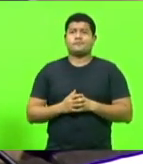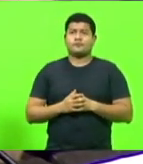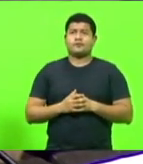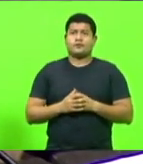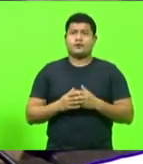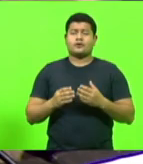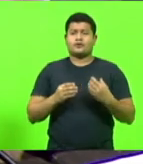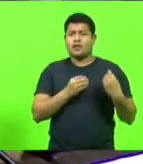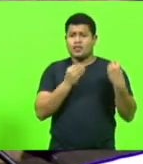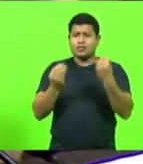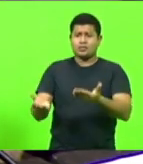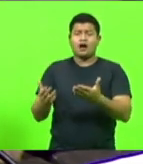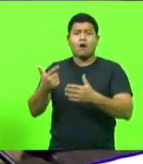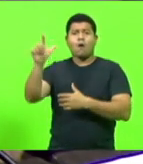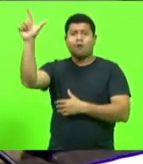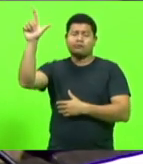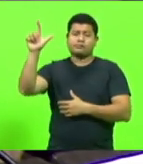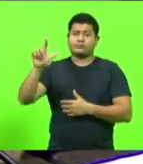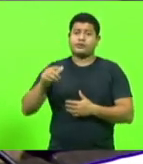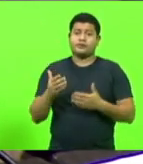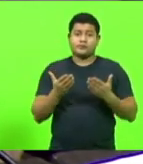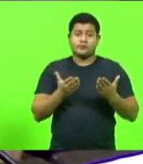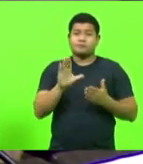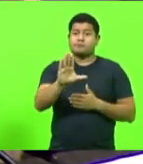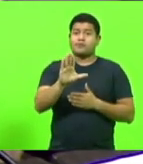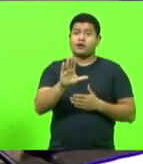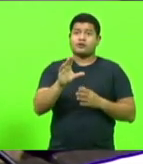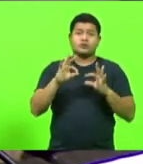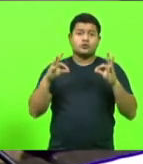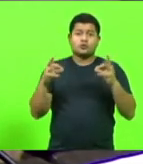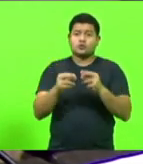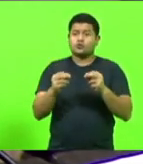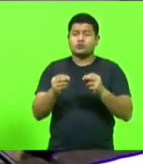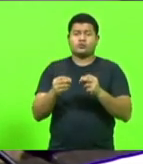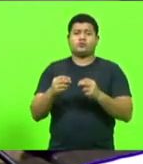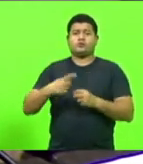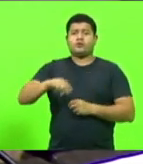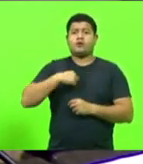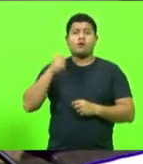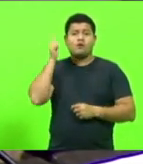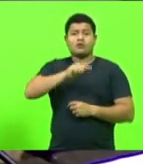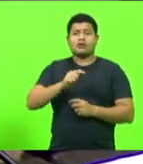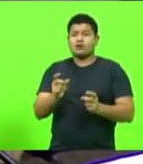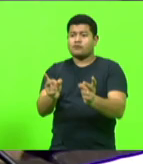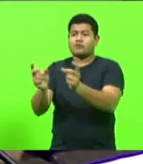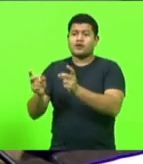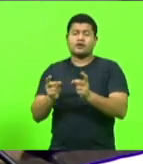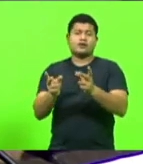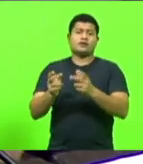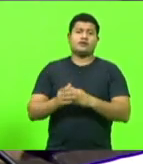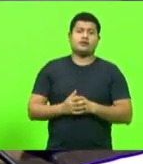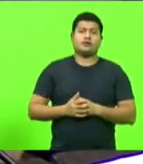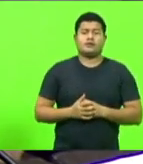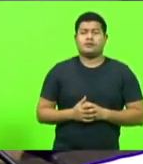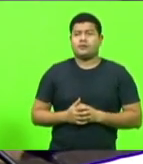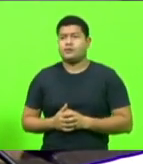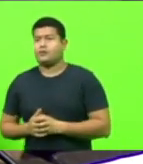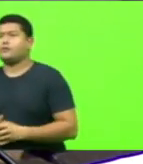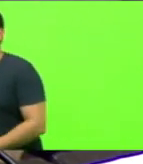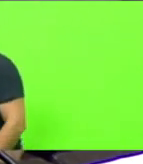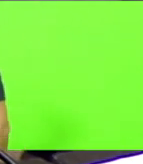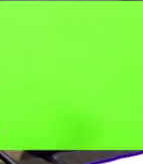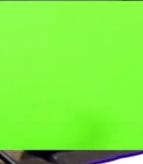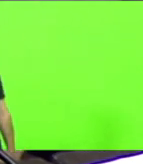passada, concedida, enfim. Entretanto, tudo o resto nós conseguimos fazer e encontramos soluções. Agora, se nós encontramos